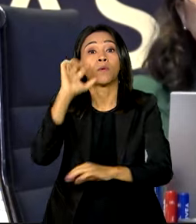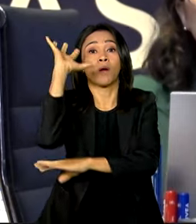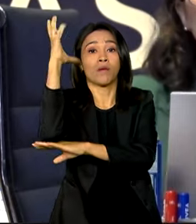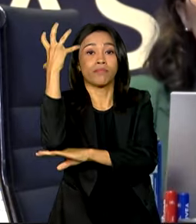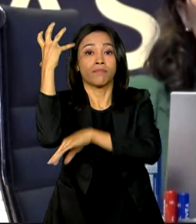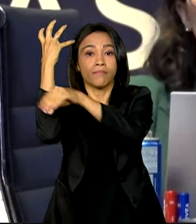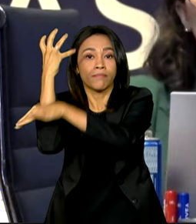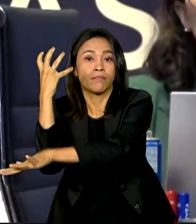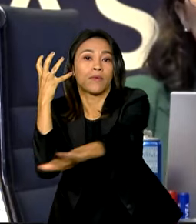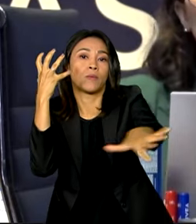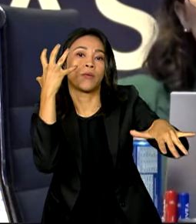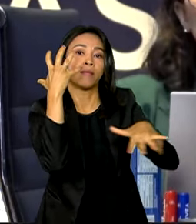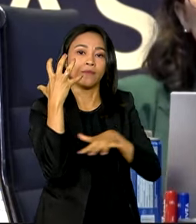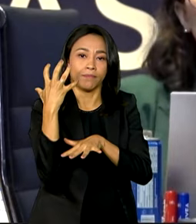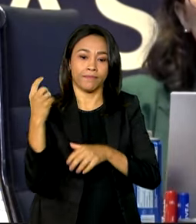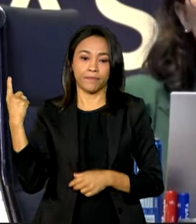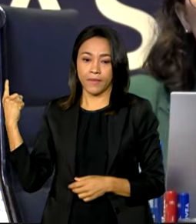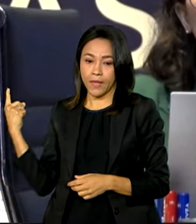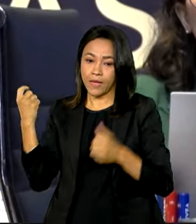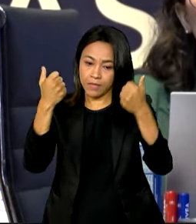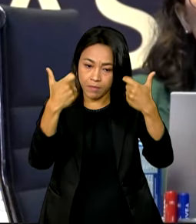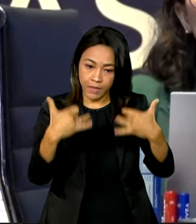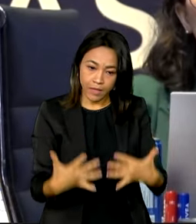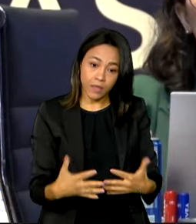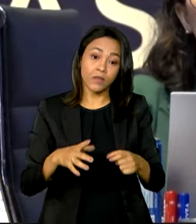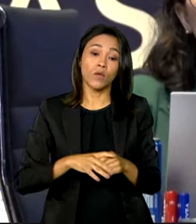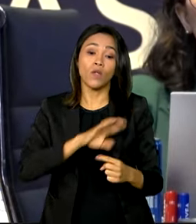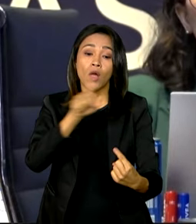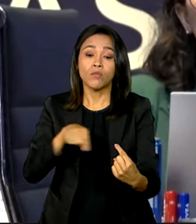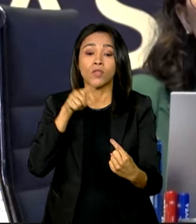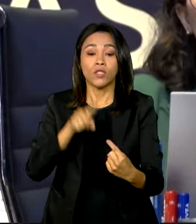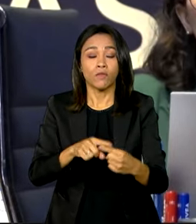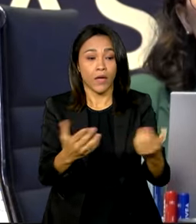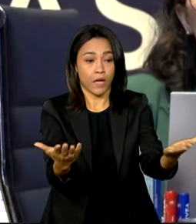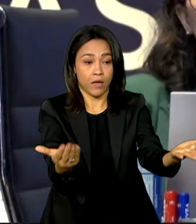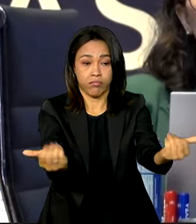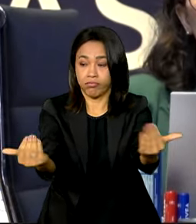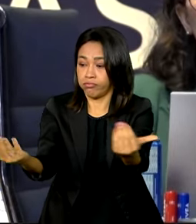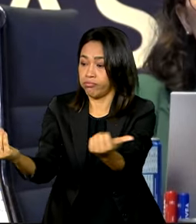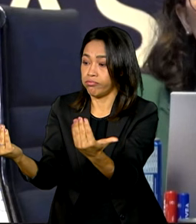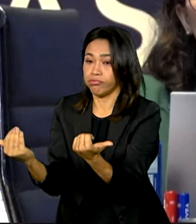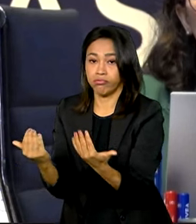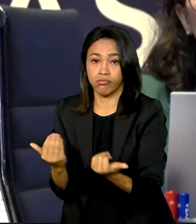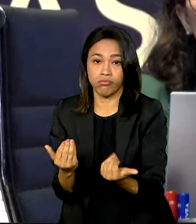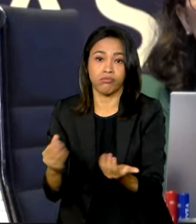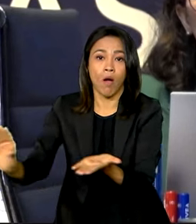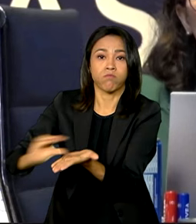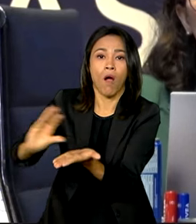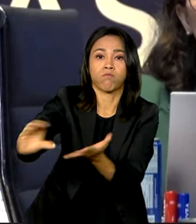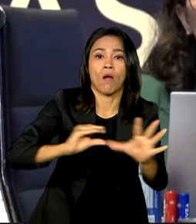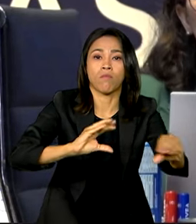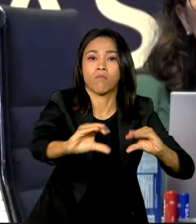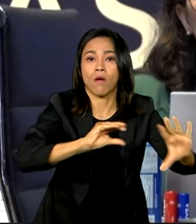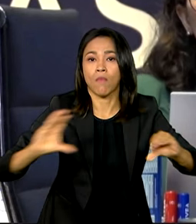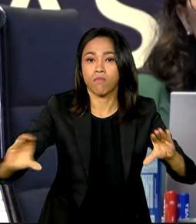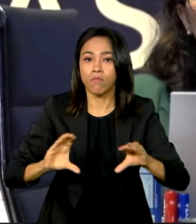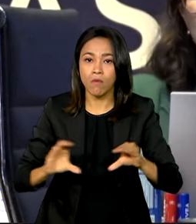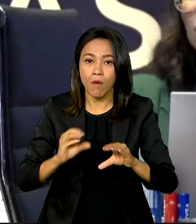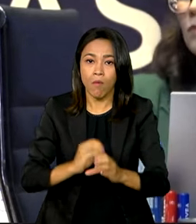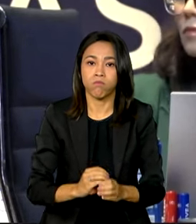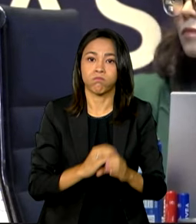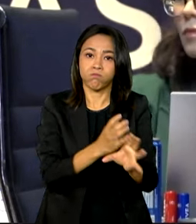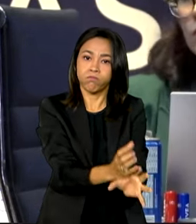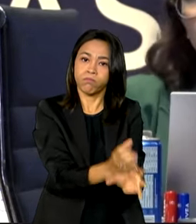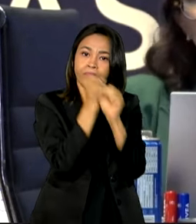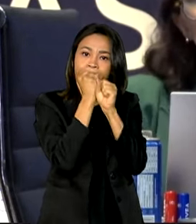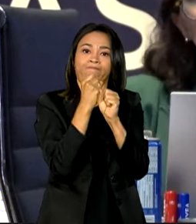chamado urgente é para mobilizar recursos financeiros de várias fontes em ações que aumentem